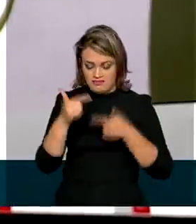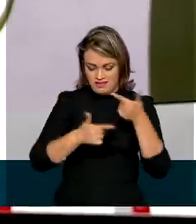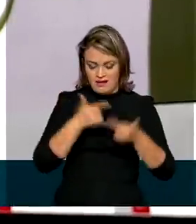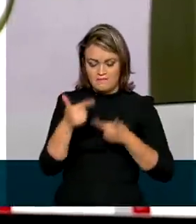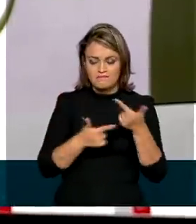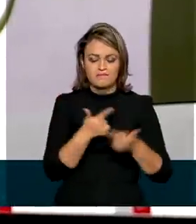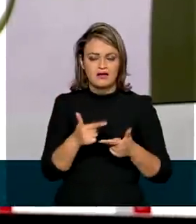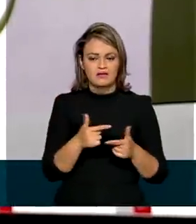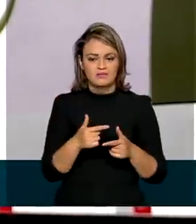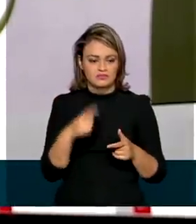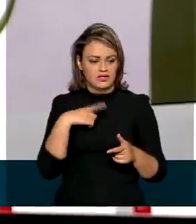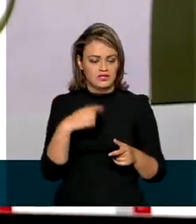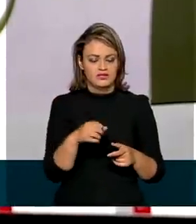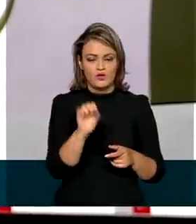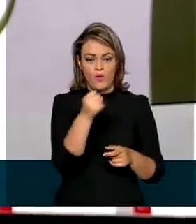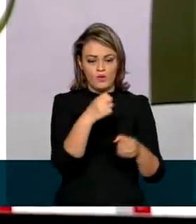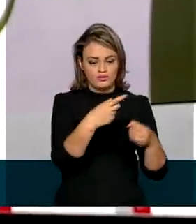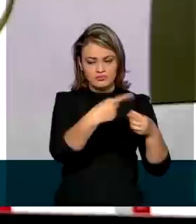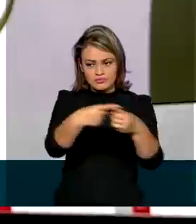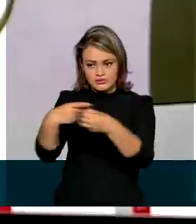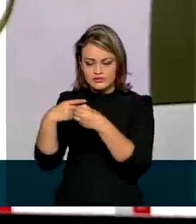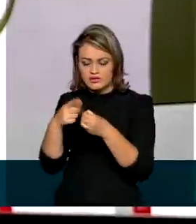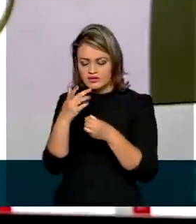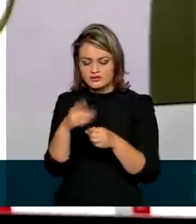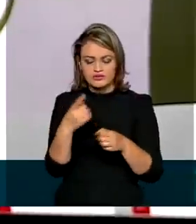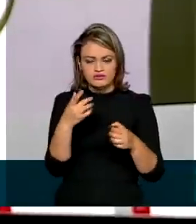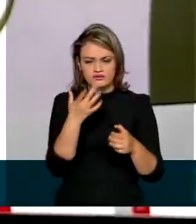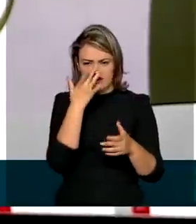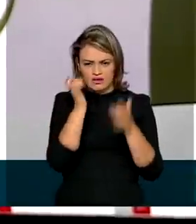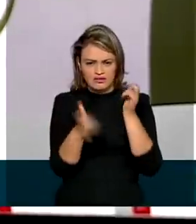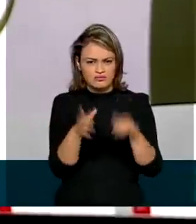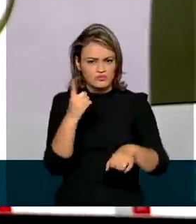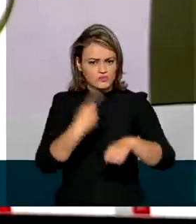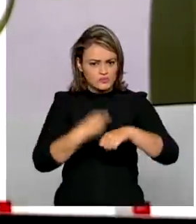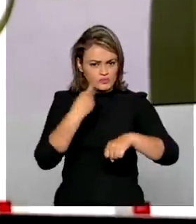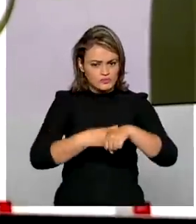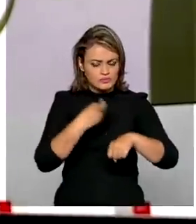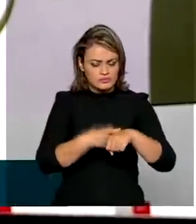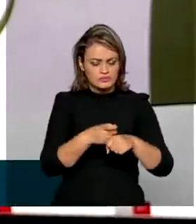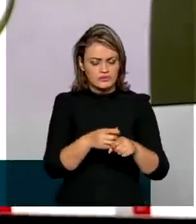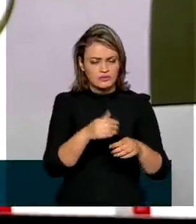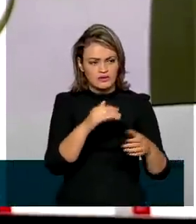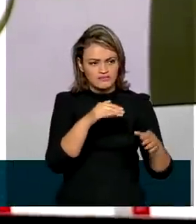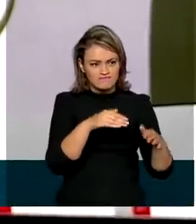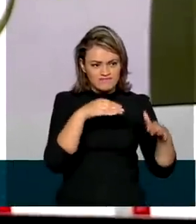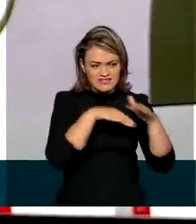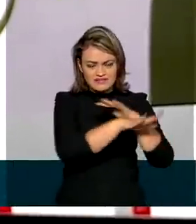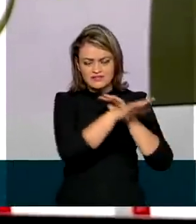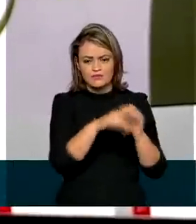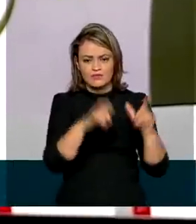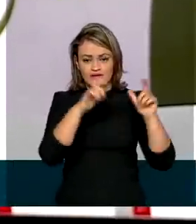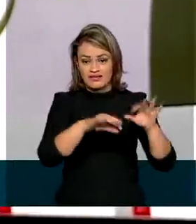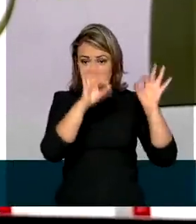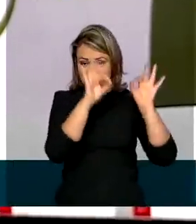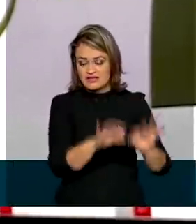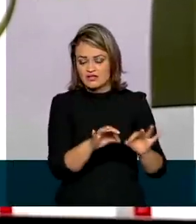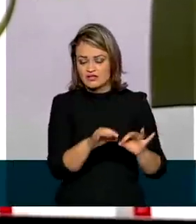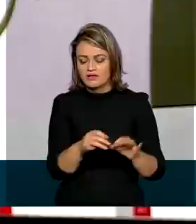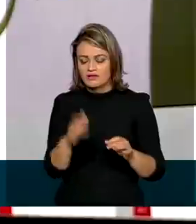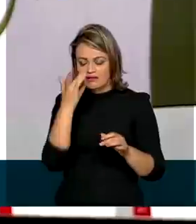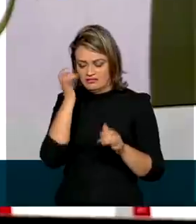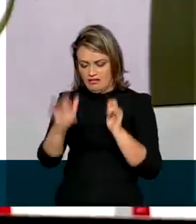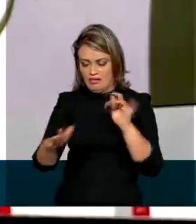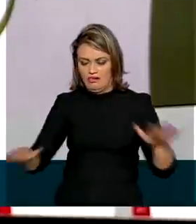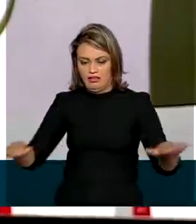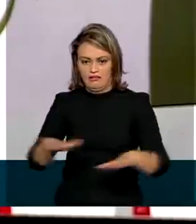8 municípios vão poder colocar os seus resíduos sólidos urbanos, dar a destinação correta, fechando os lixões, mais 8 lixões,